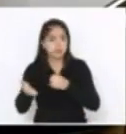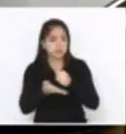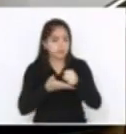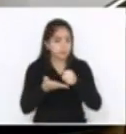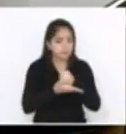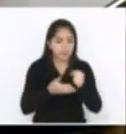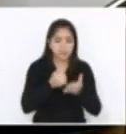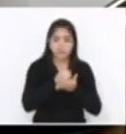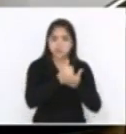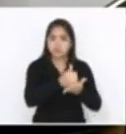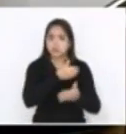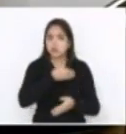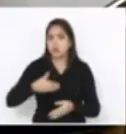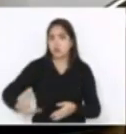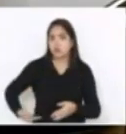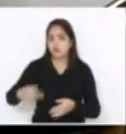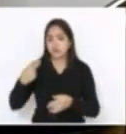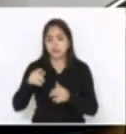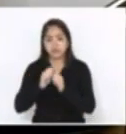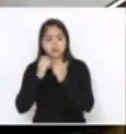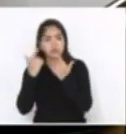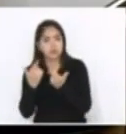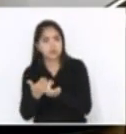apoio ao Governo nesta Casa.